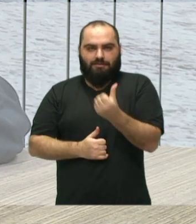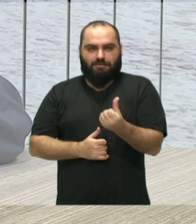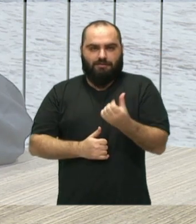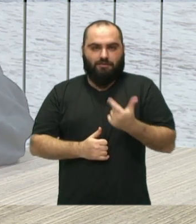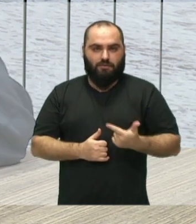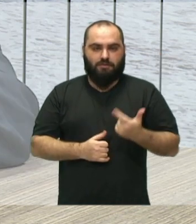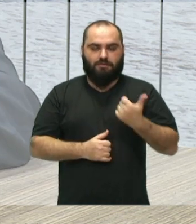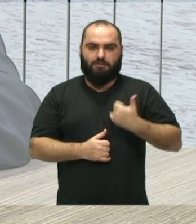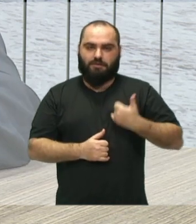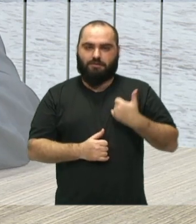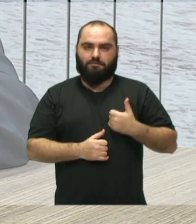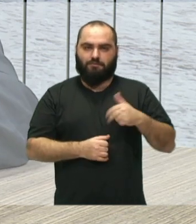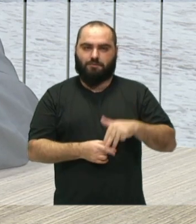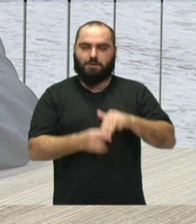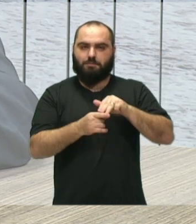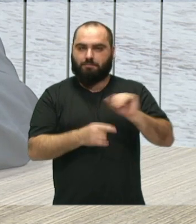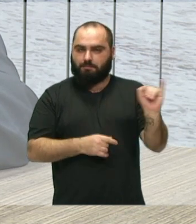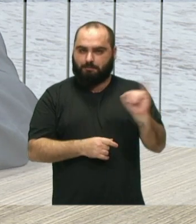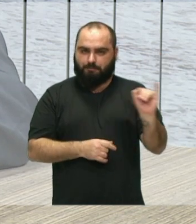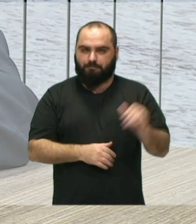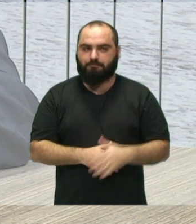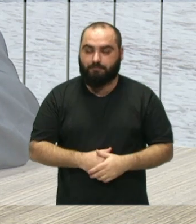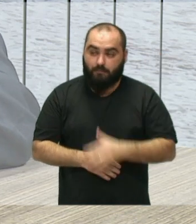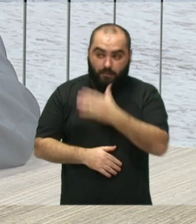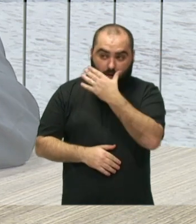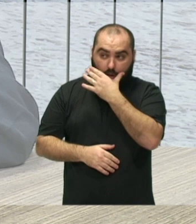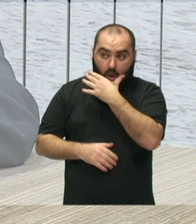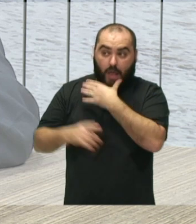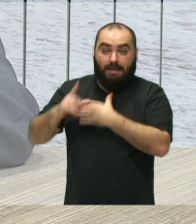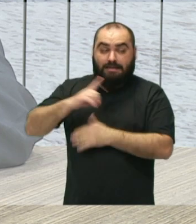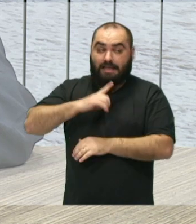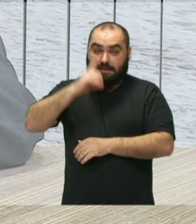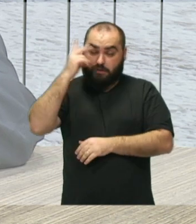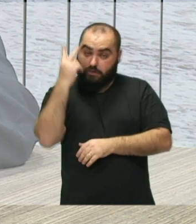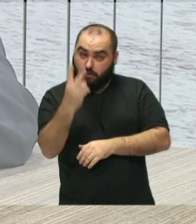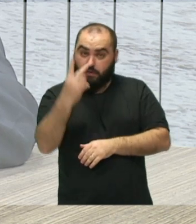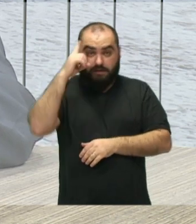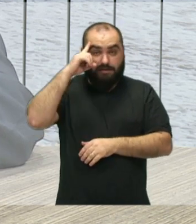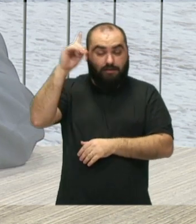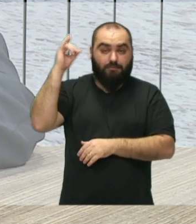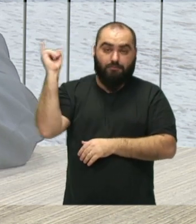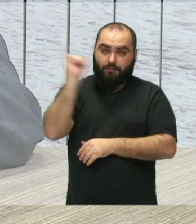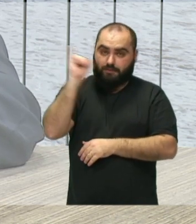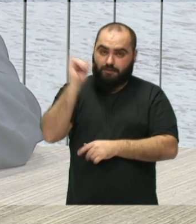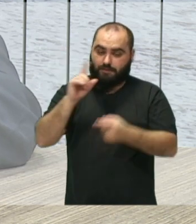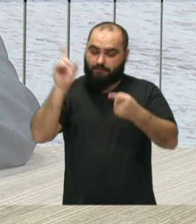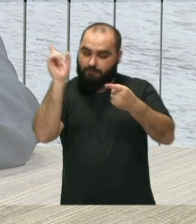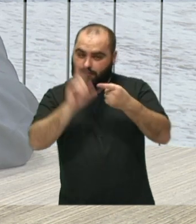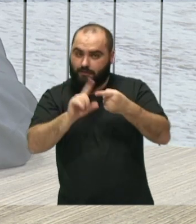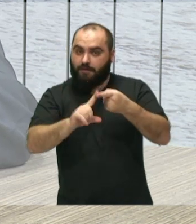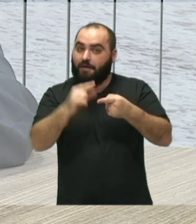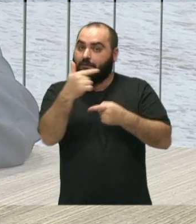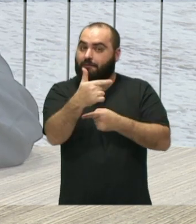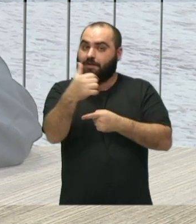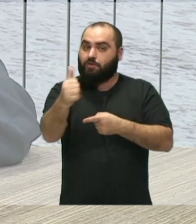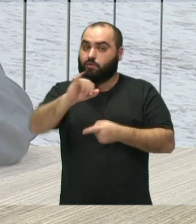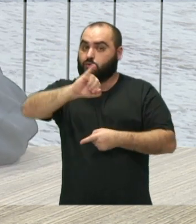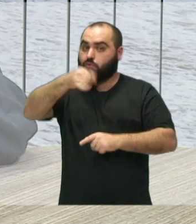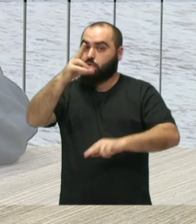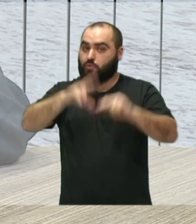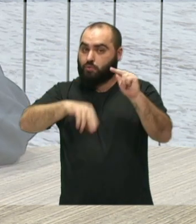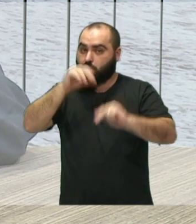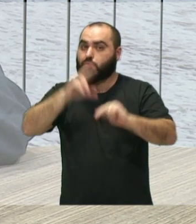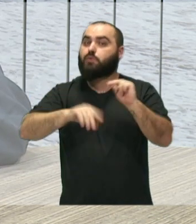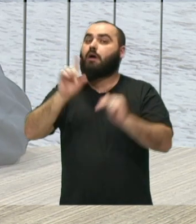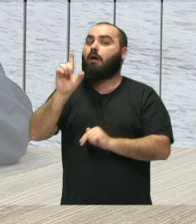E nós temos duas datas, assim, que são bem importantes. Uma delas é o dia 21 de junho, que é o nosso concerto